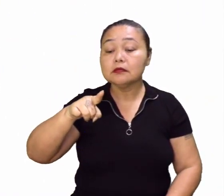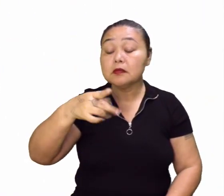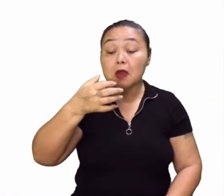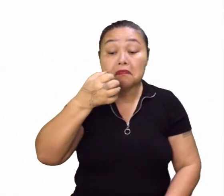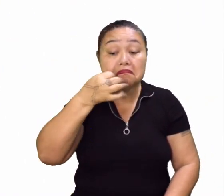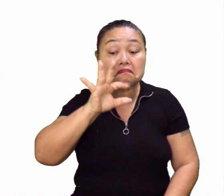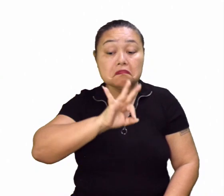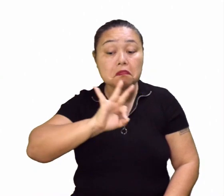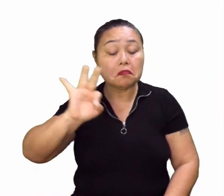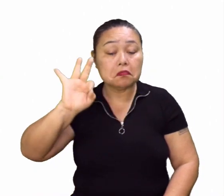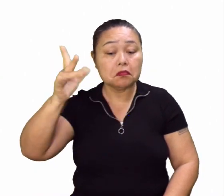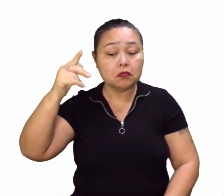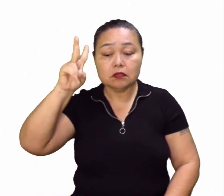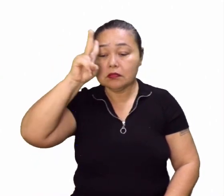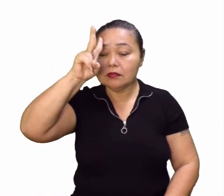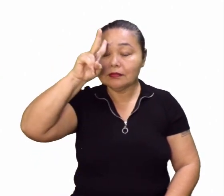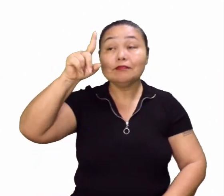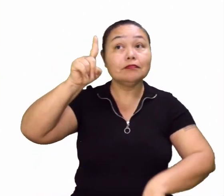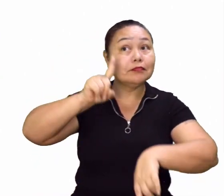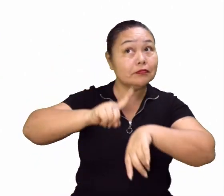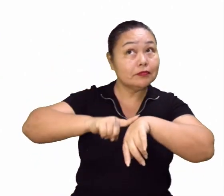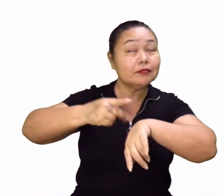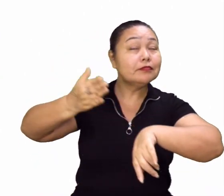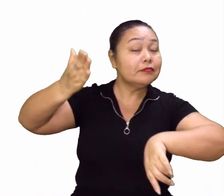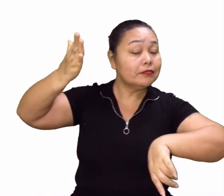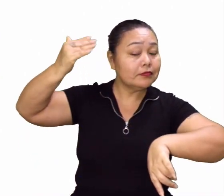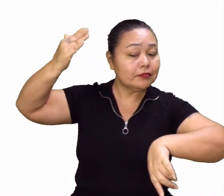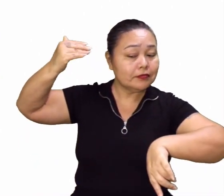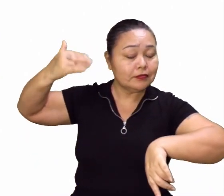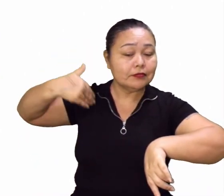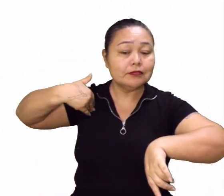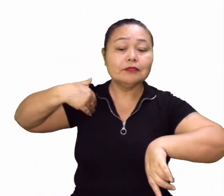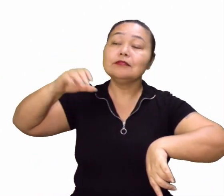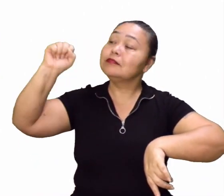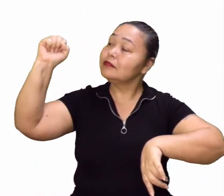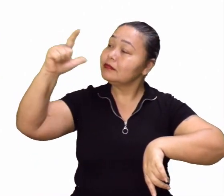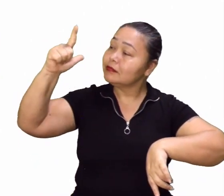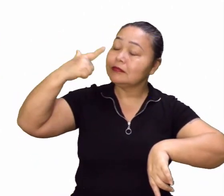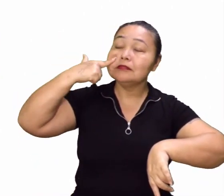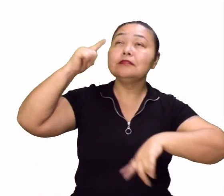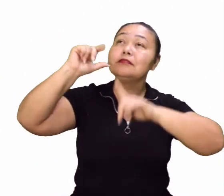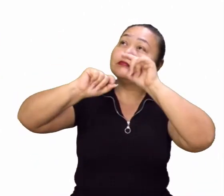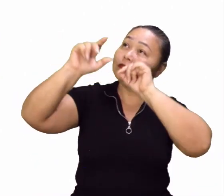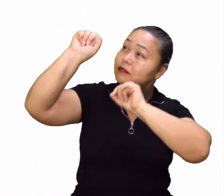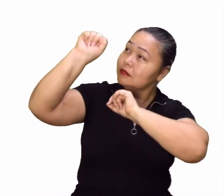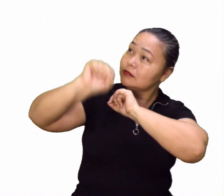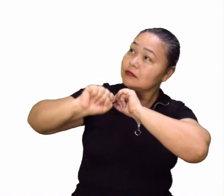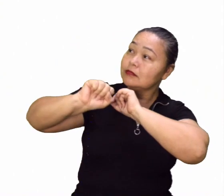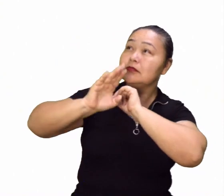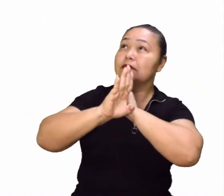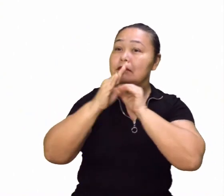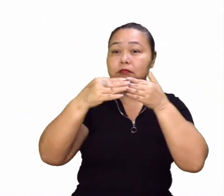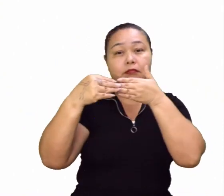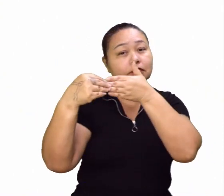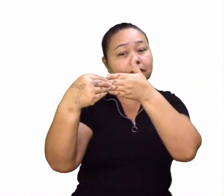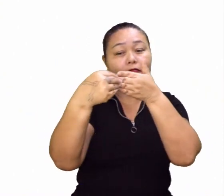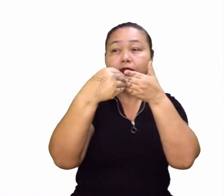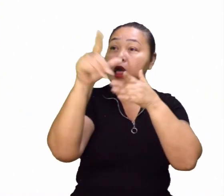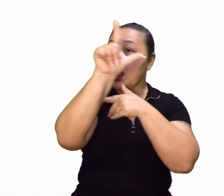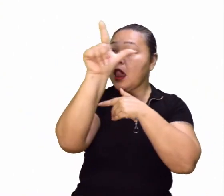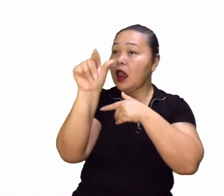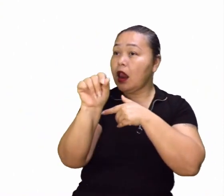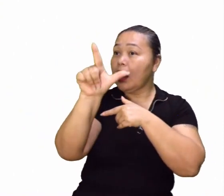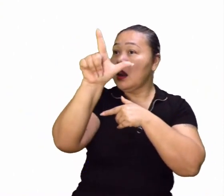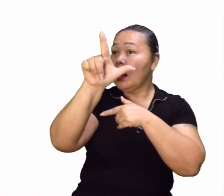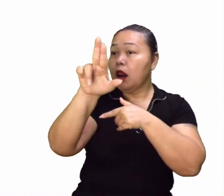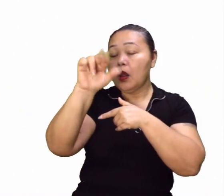para a história daquele momento, que era a orientação pelo Sol, pelo Cruzeiro do Sul, também pela questão da Lua, né?